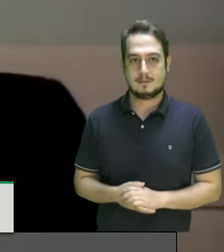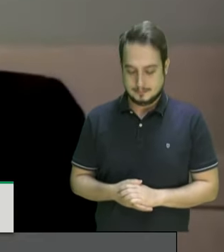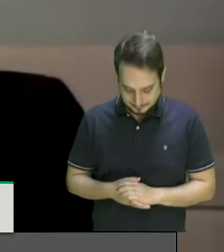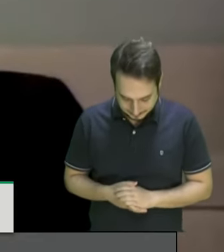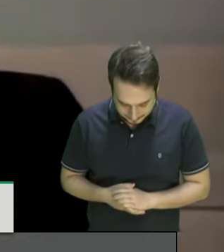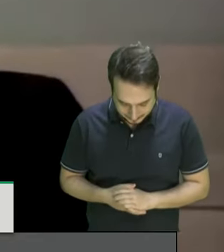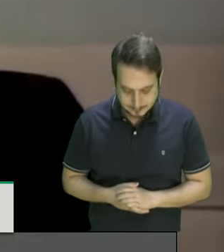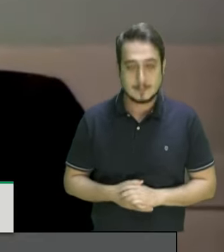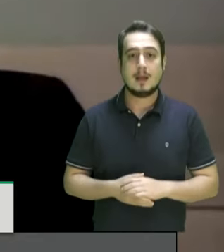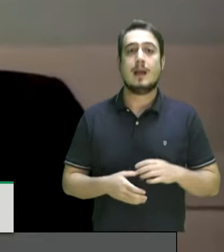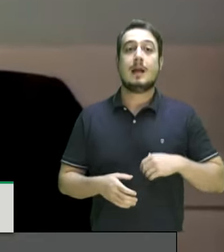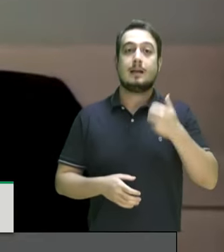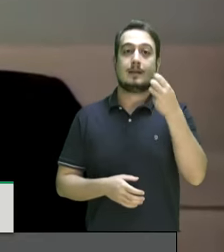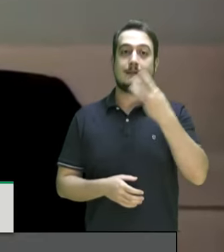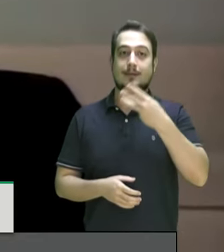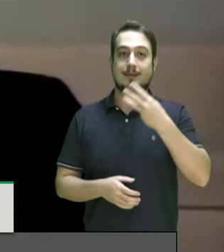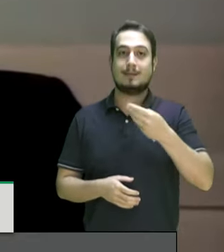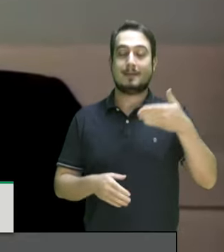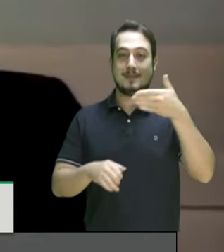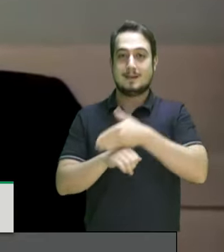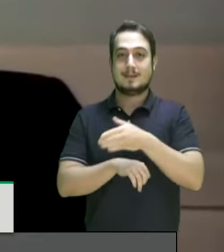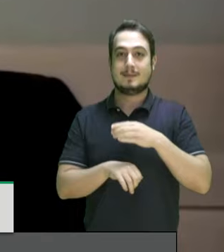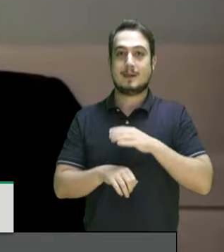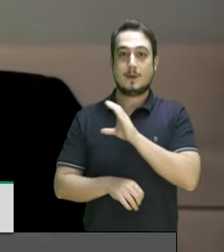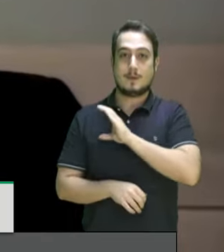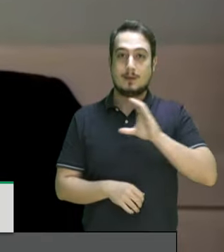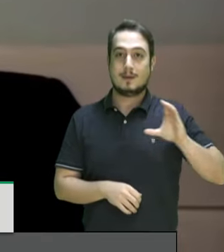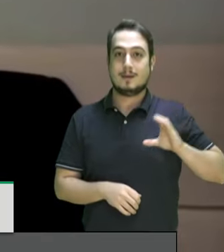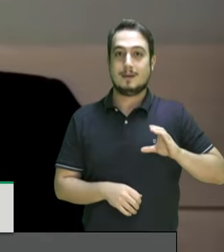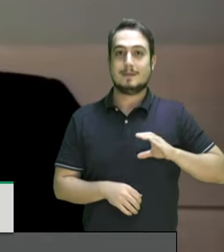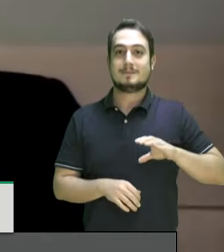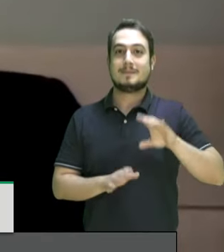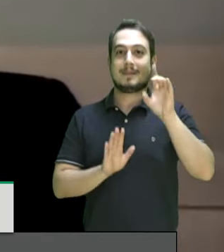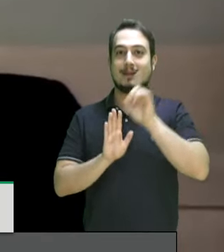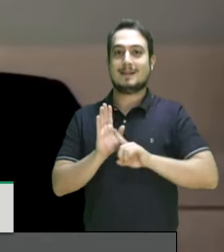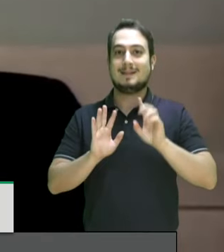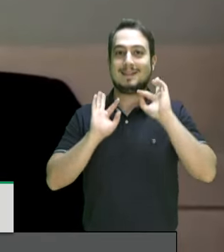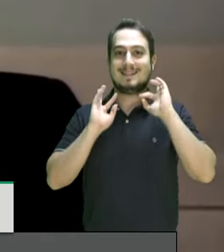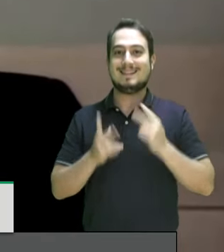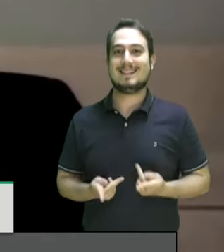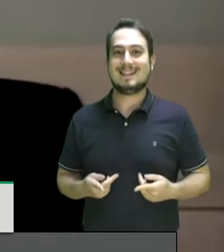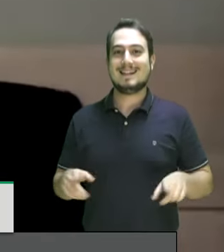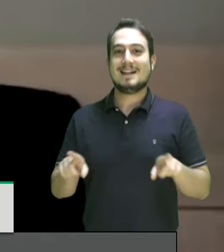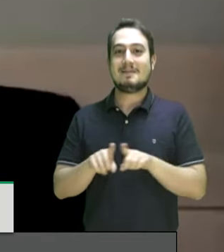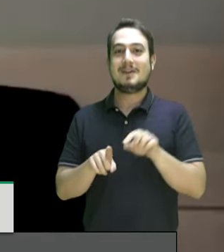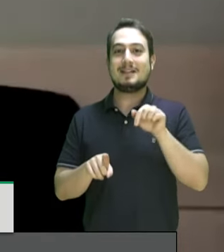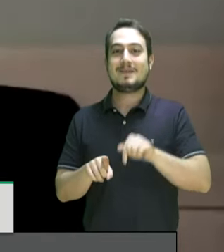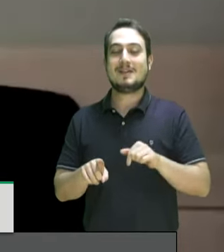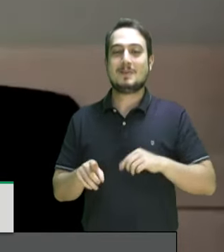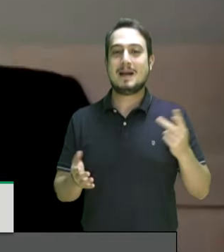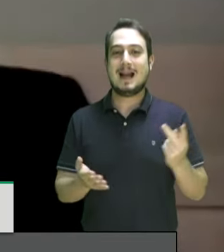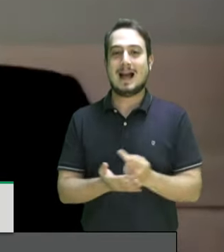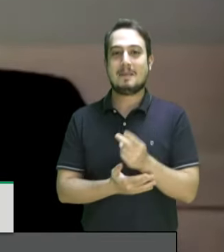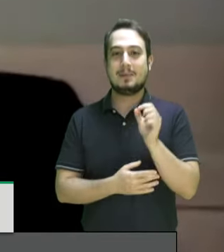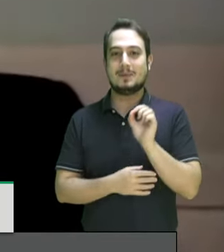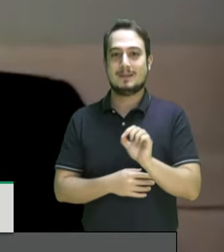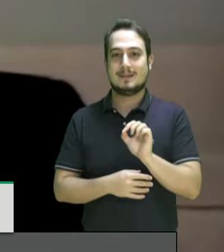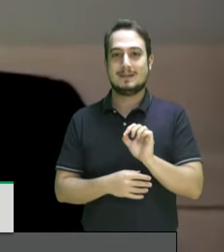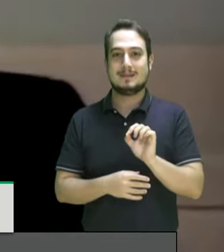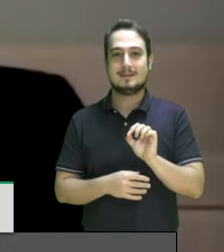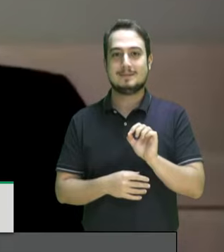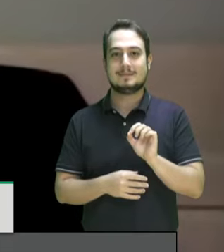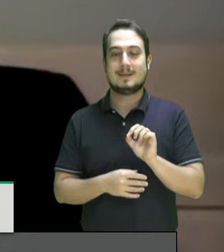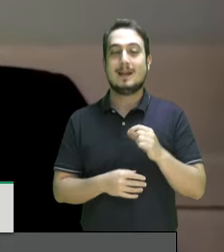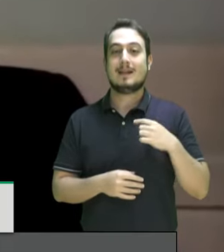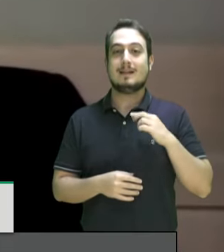na Comissão de Direitos Humanos e Minorias, nessa pauta da RPU. O relatório da RPU não